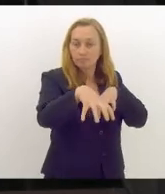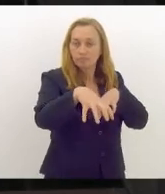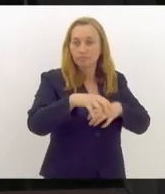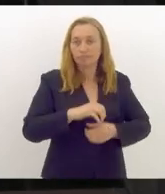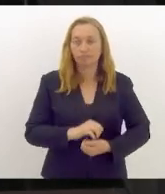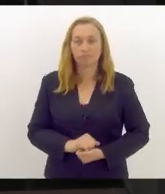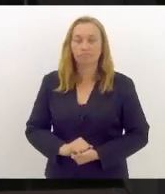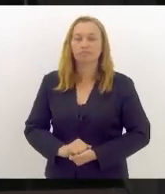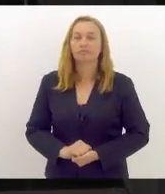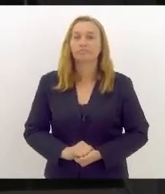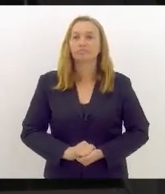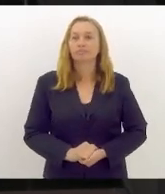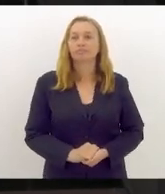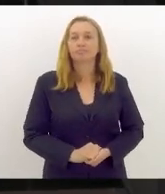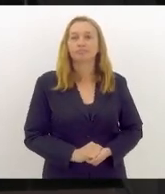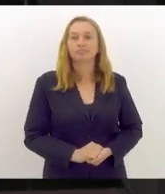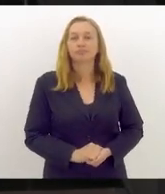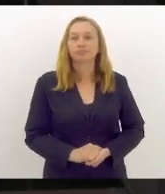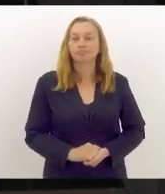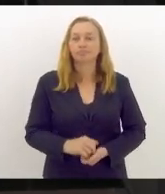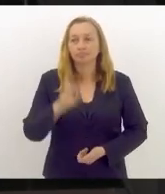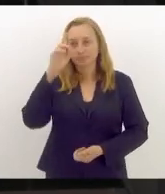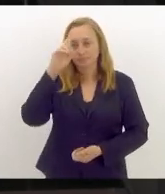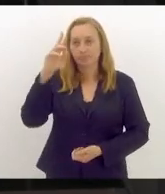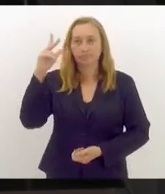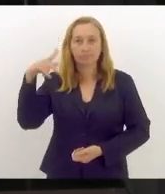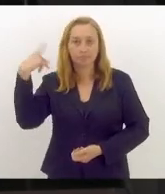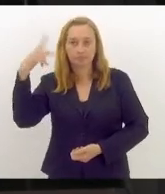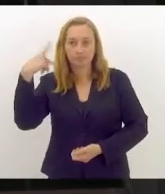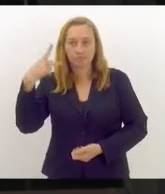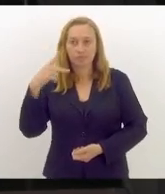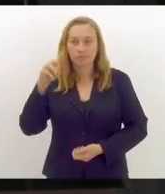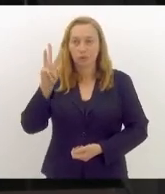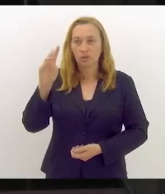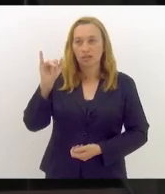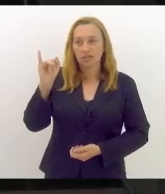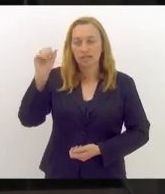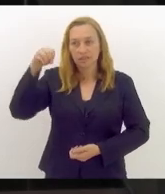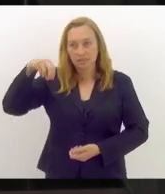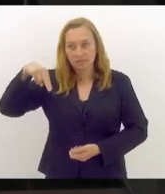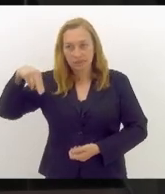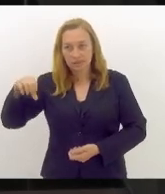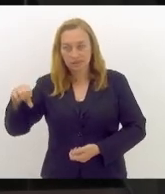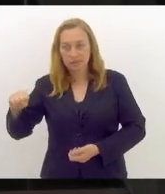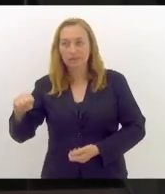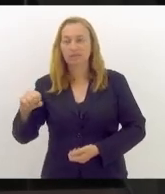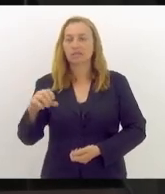remota, senhor vereador Ulisses da Capital,